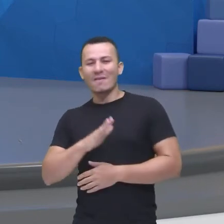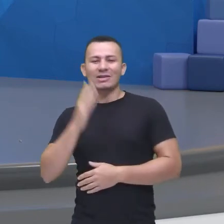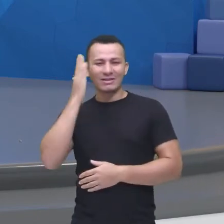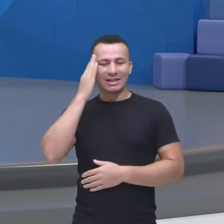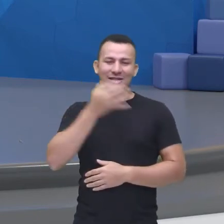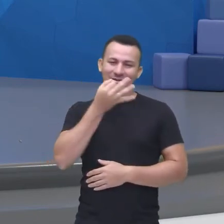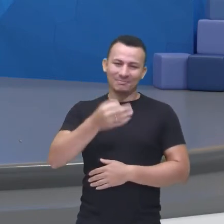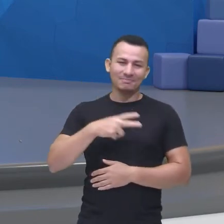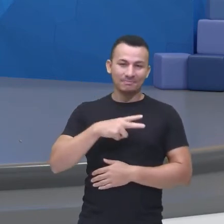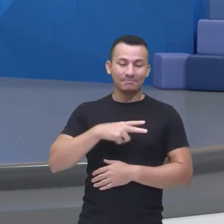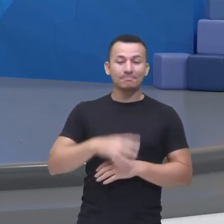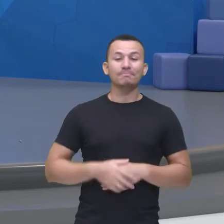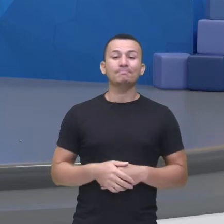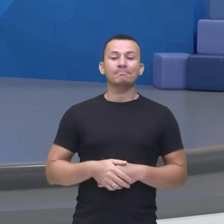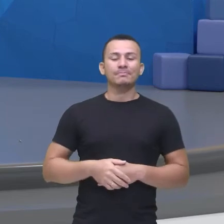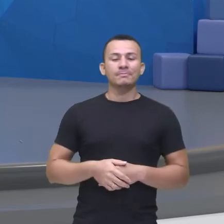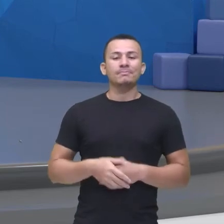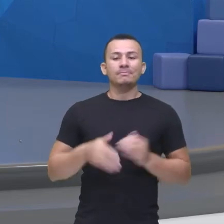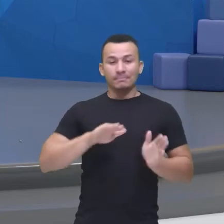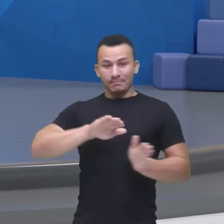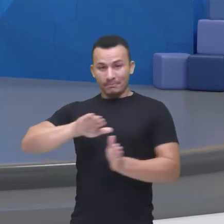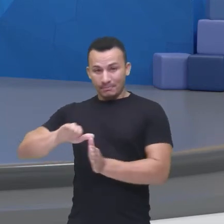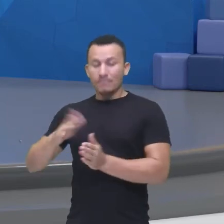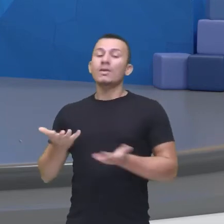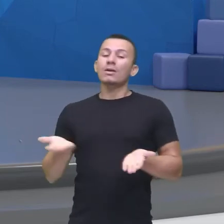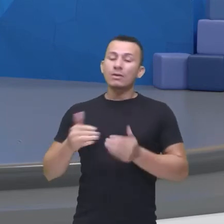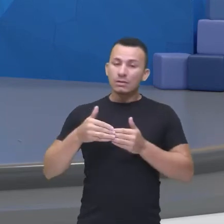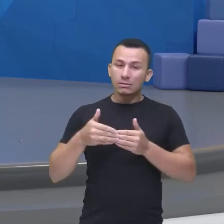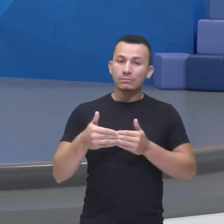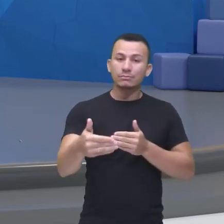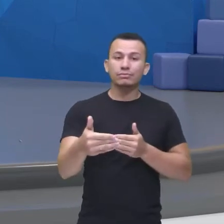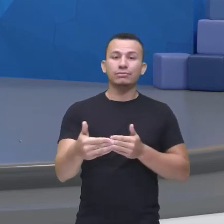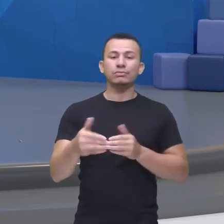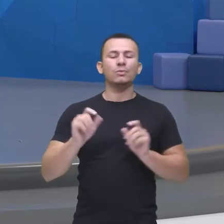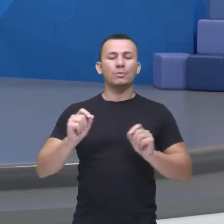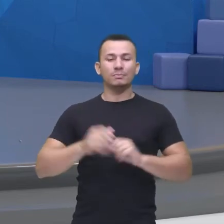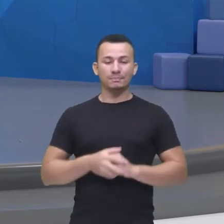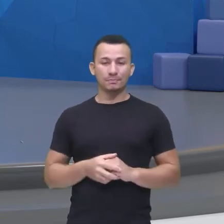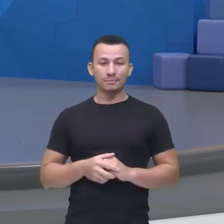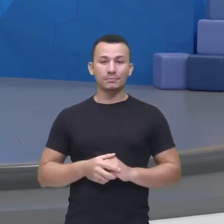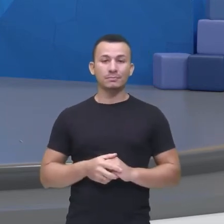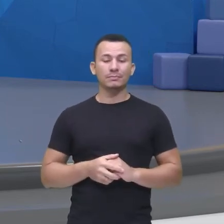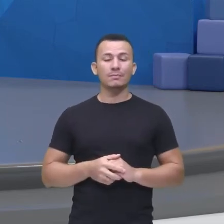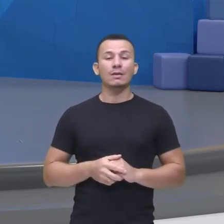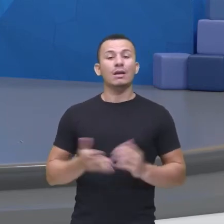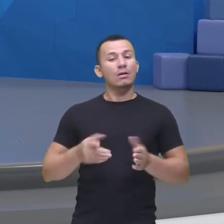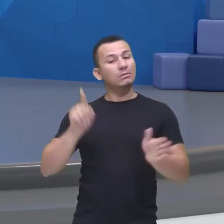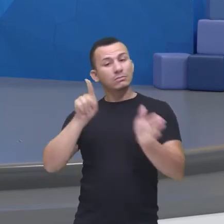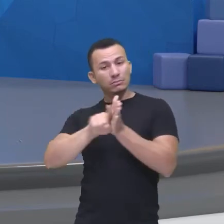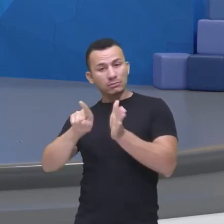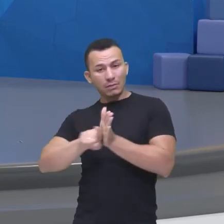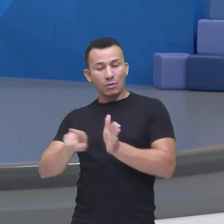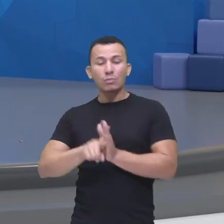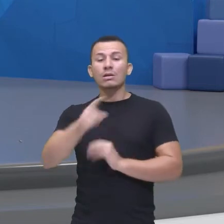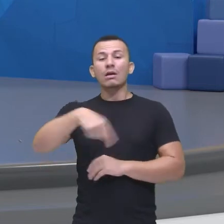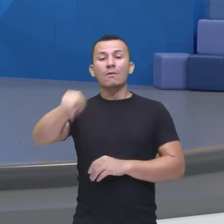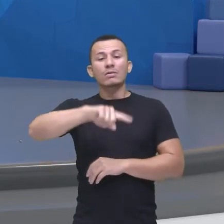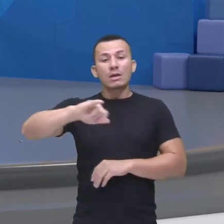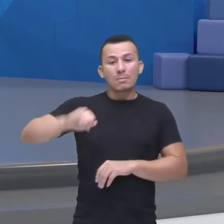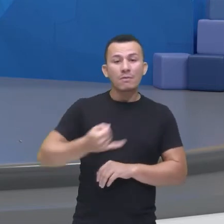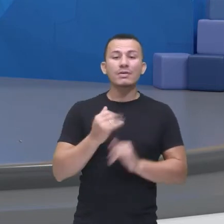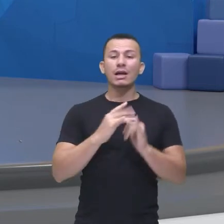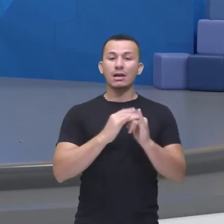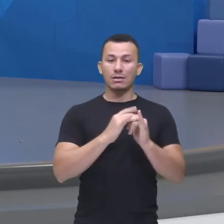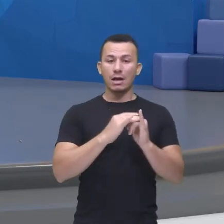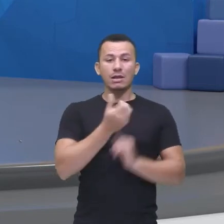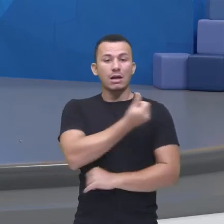lá, vamos continuar, vamos para a nossa, o nosso quiz, então corre todo mundo pro canal do Ensino